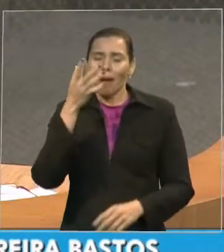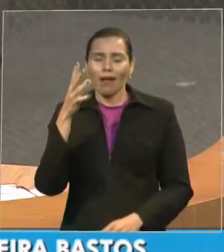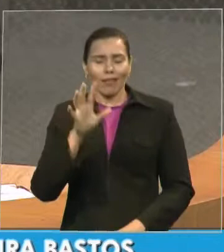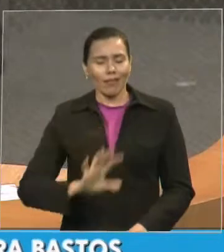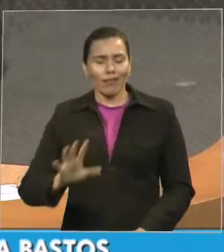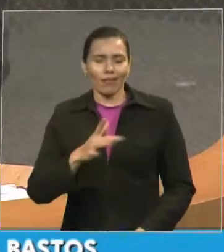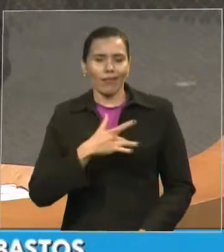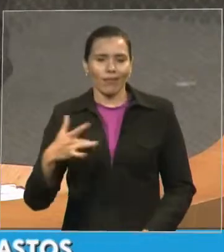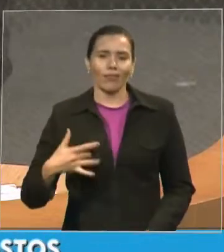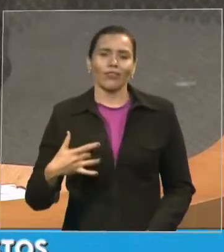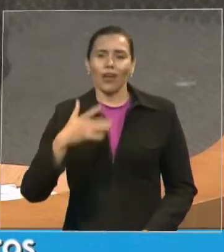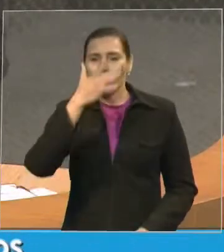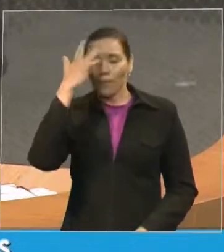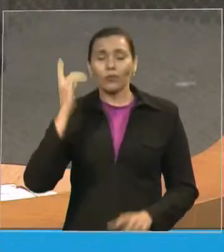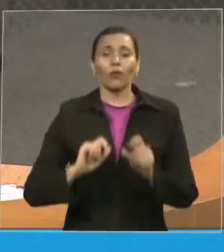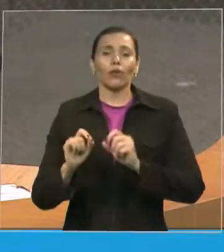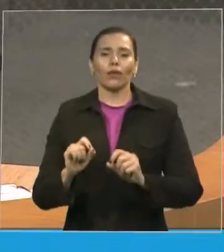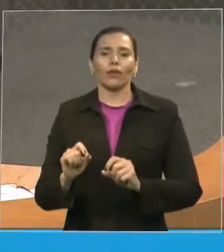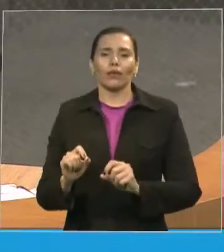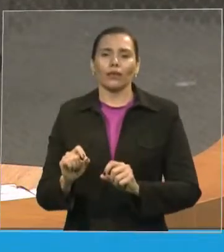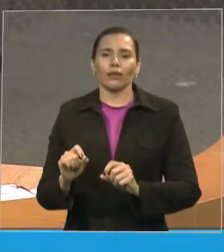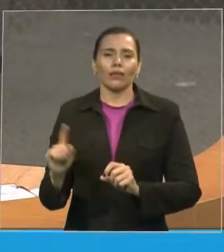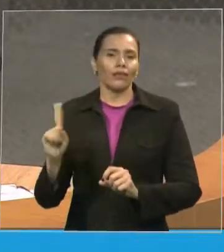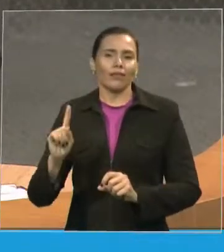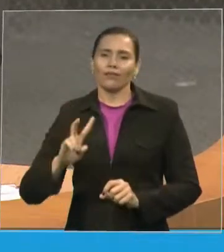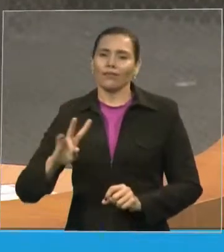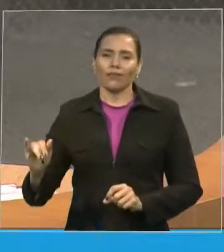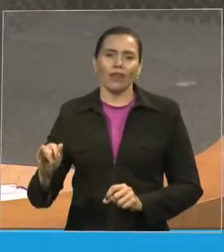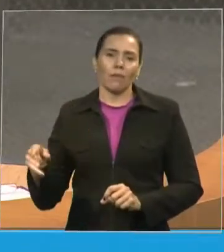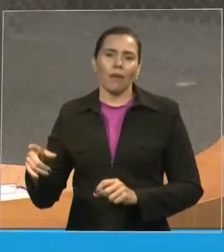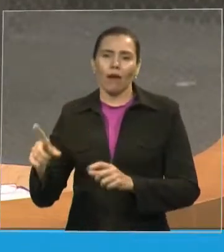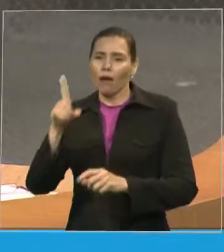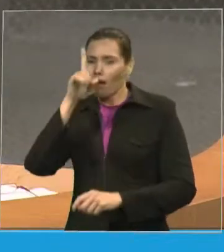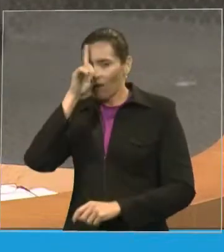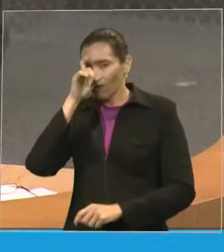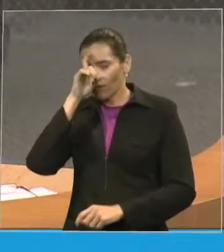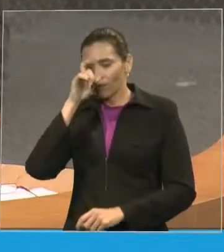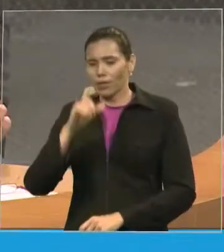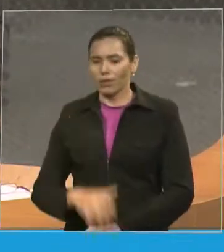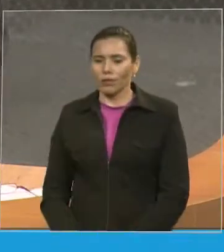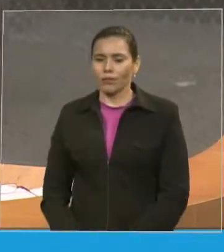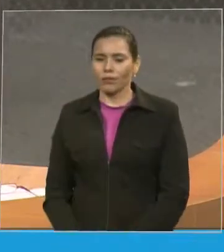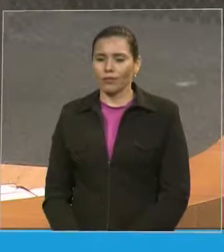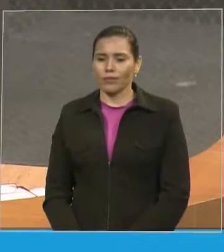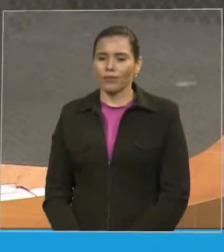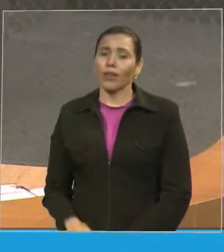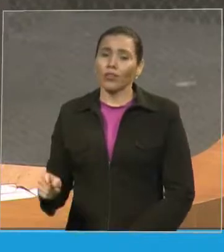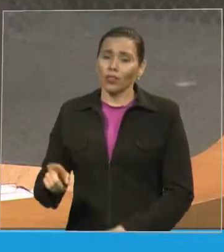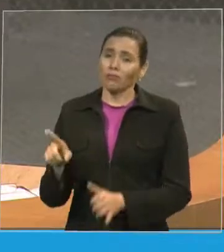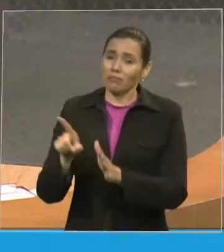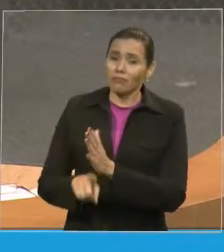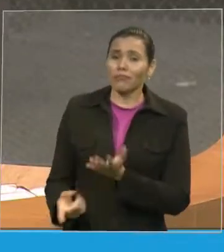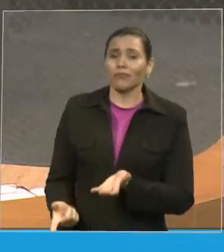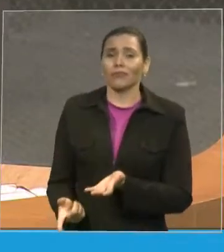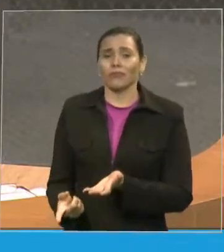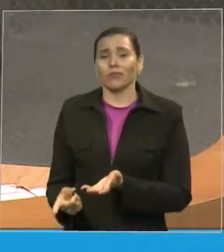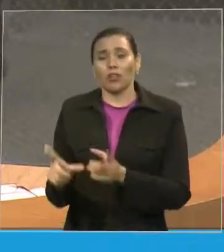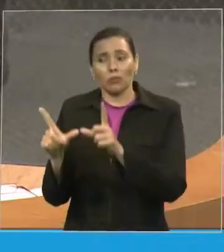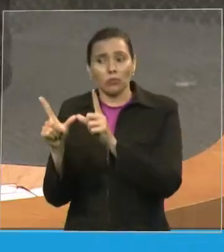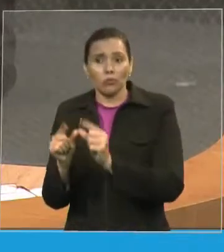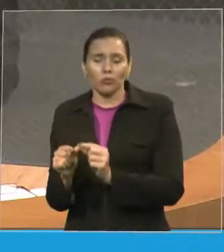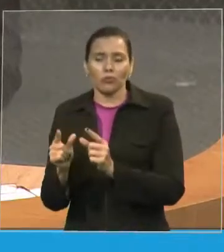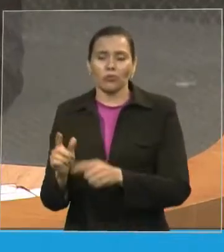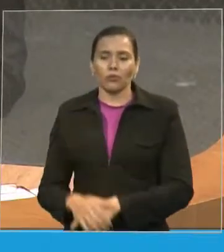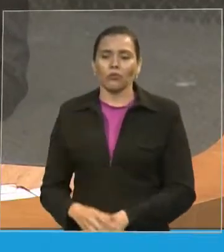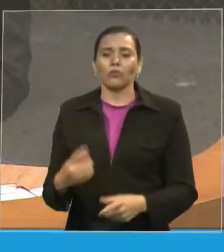Deixa de ir para o hospital e o hospital e o poder público. Já alivia um pouco as finanças. Porque tem